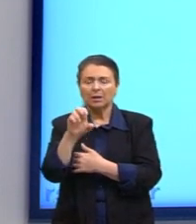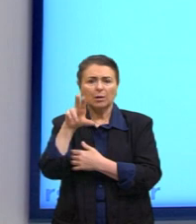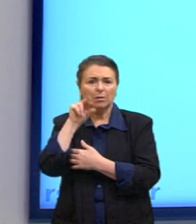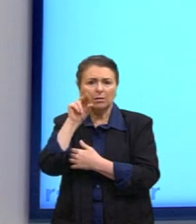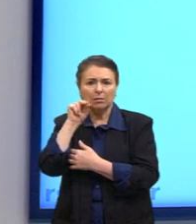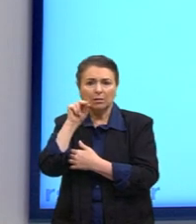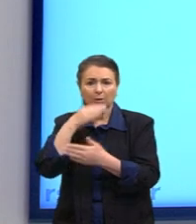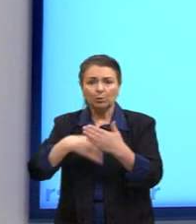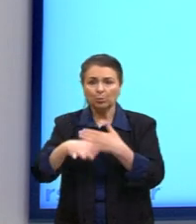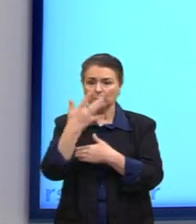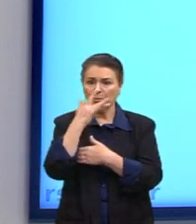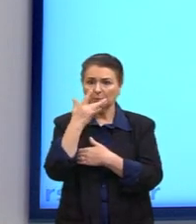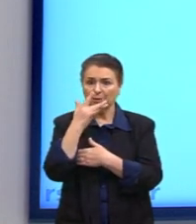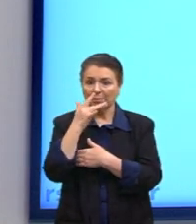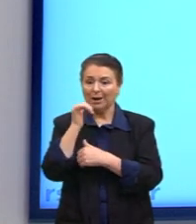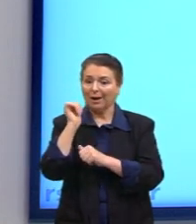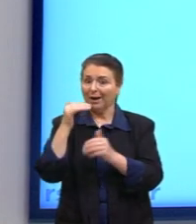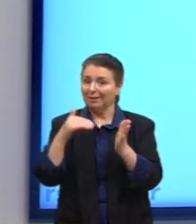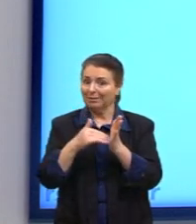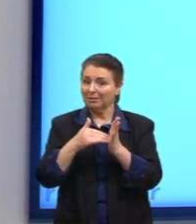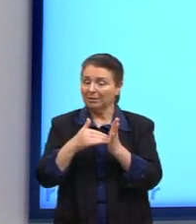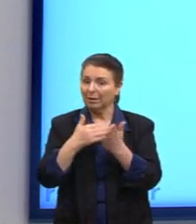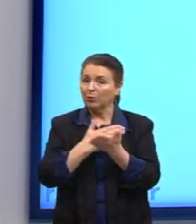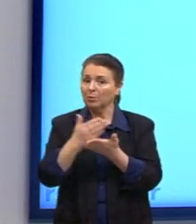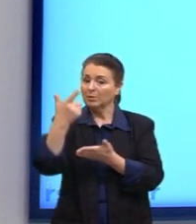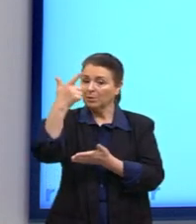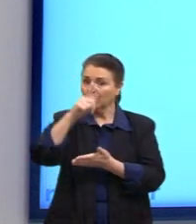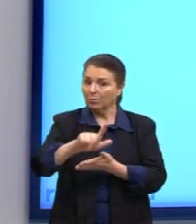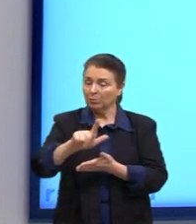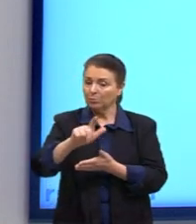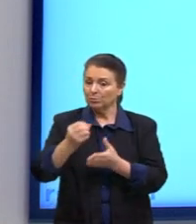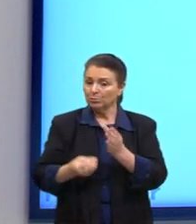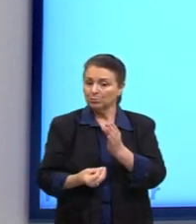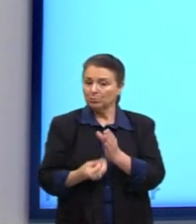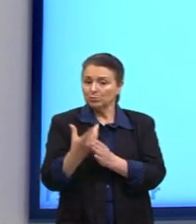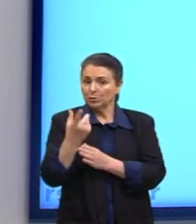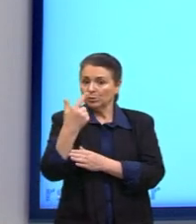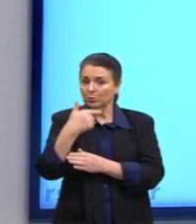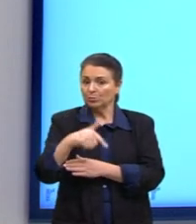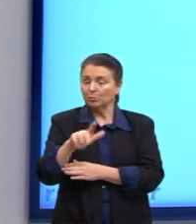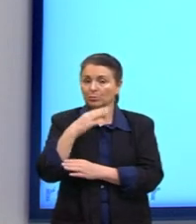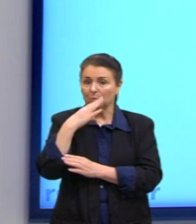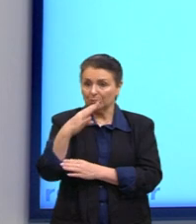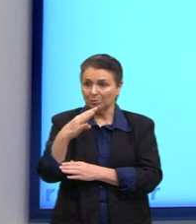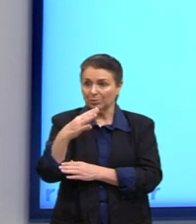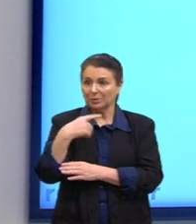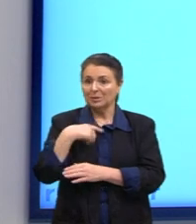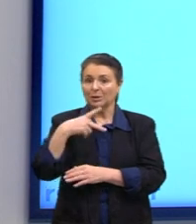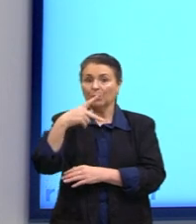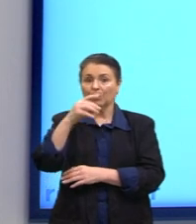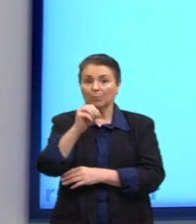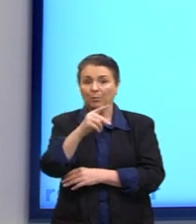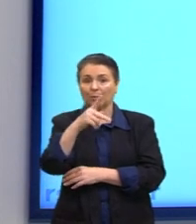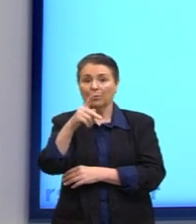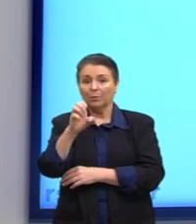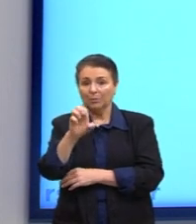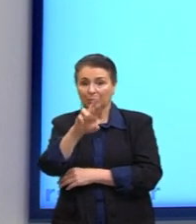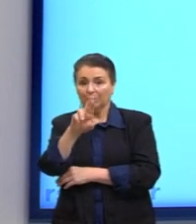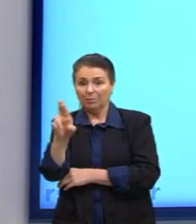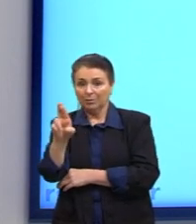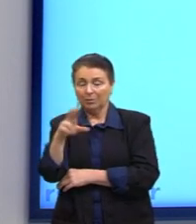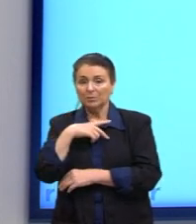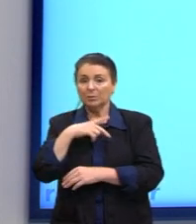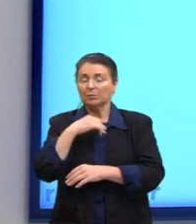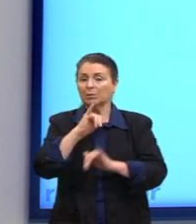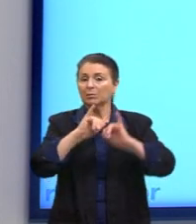todos os cisnes são brancos. Então, essa é a proposta do Karl Popper. Até não vir um enunciado contrário, aquela lei